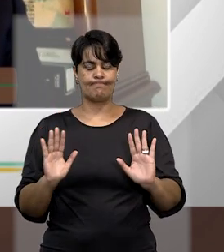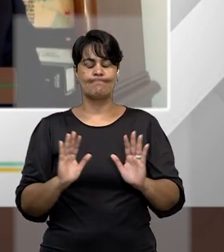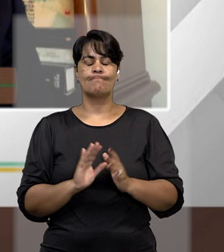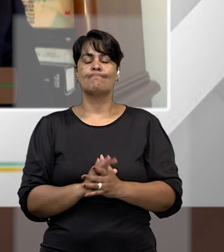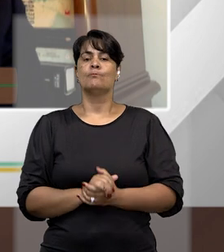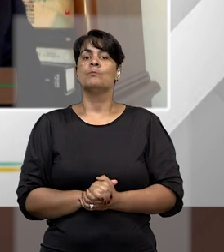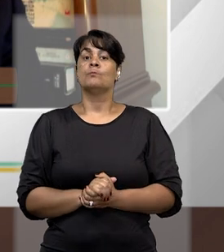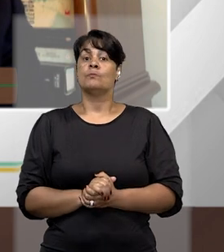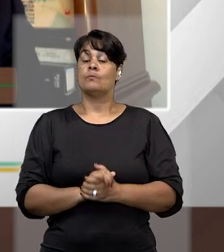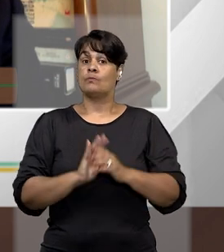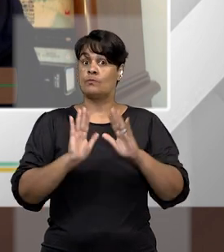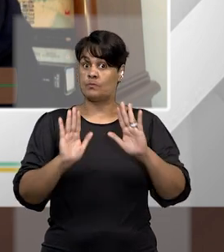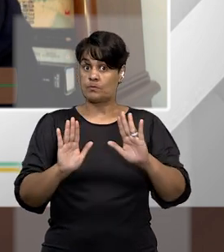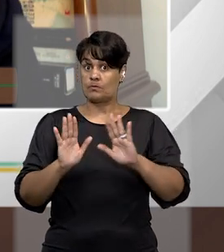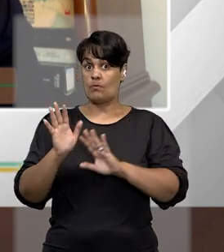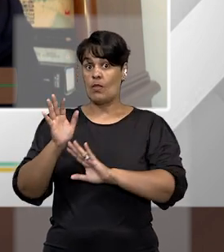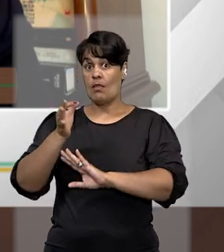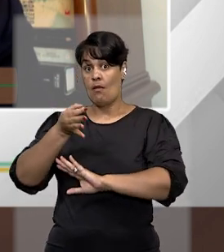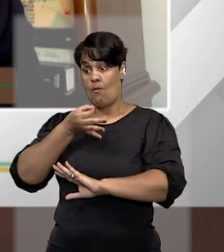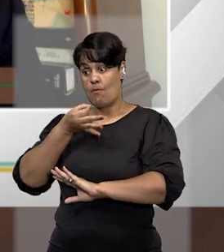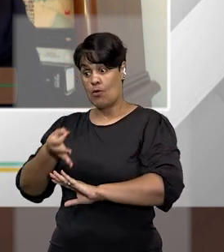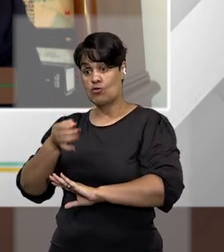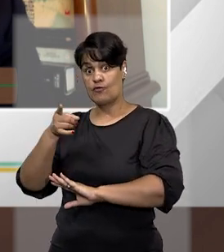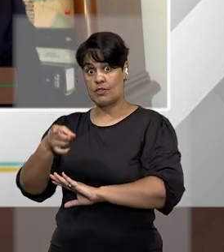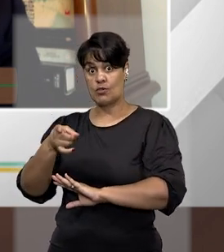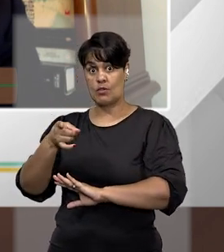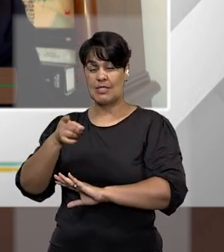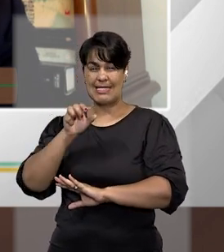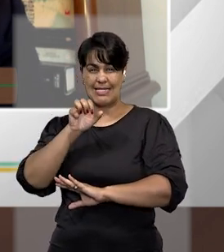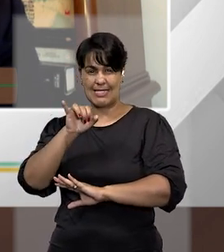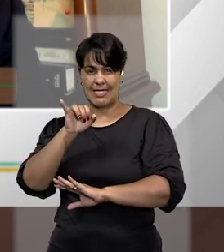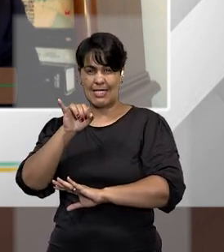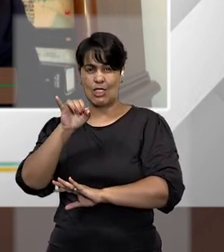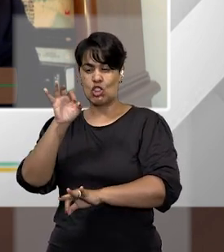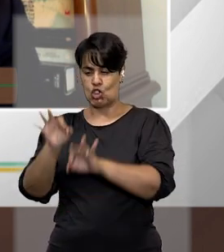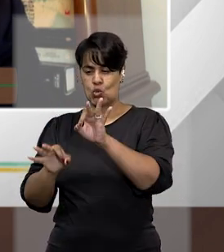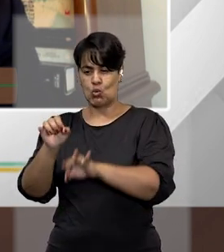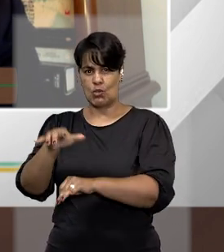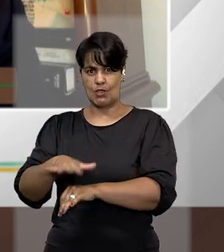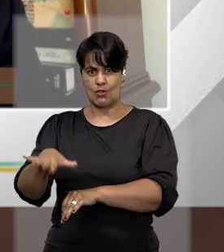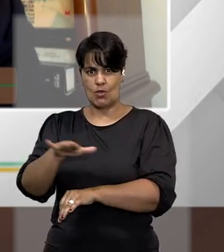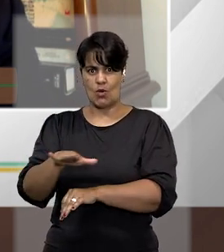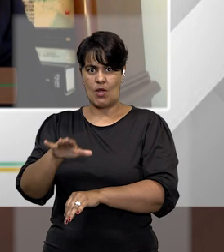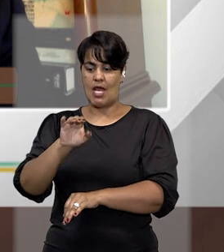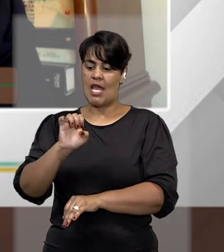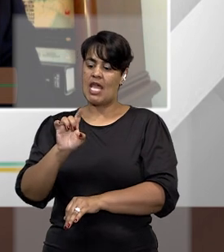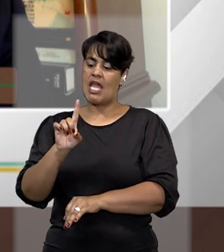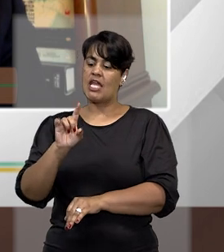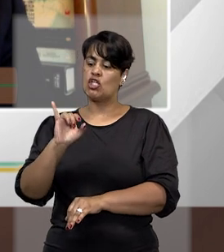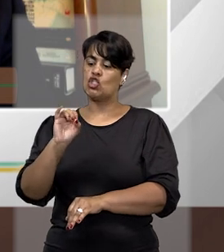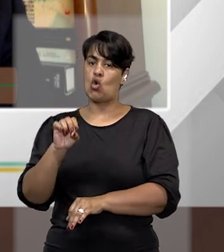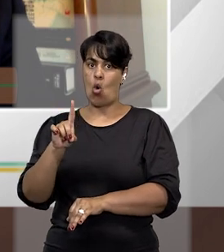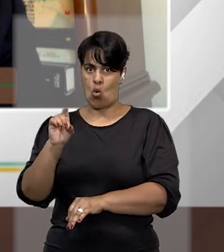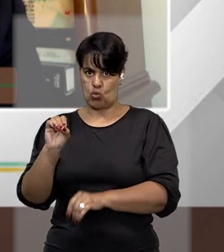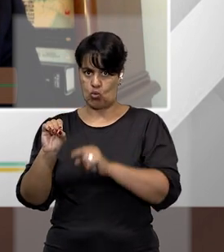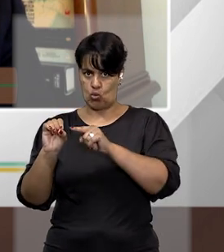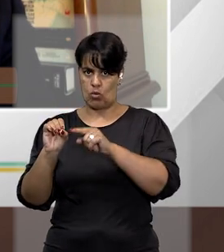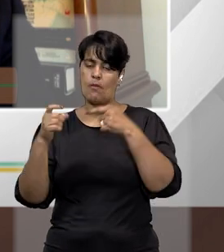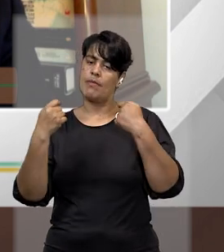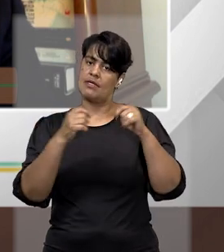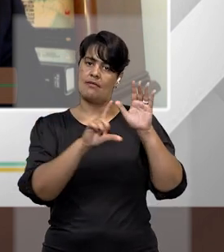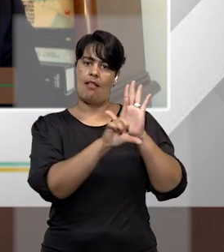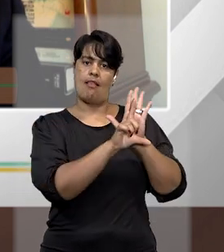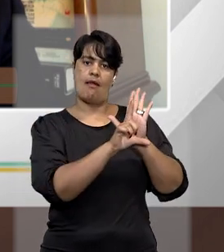vista jurídico, para ser hedionda uma conduta, ela precisa estar no rol da Lei 8.072, que é a lei